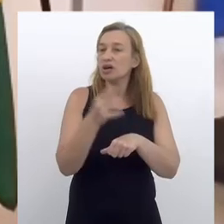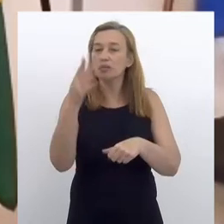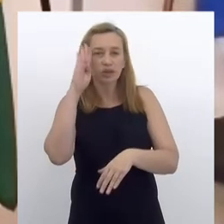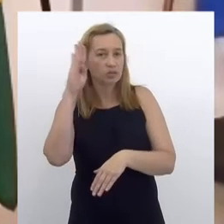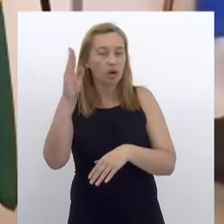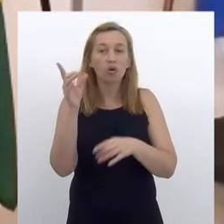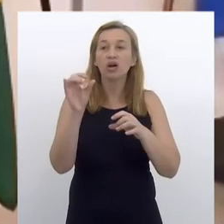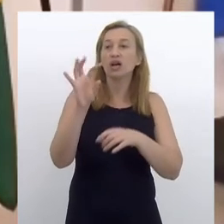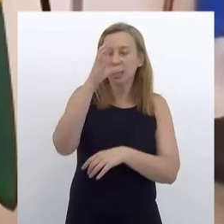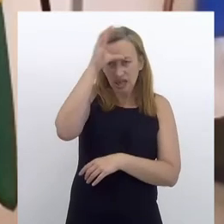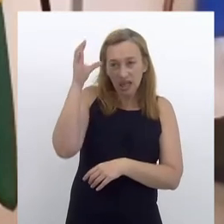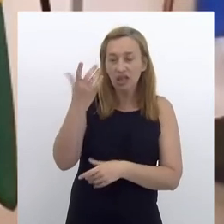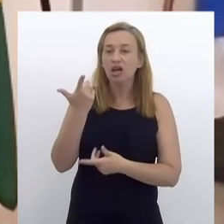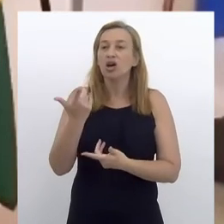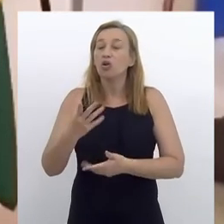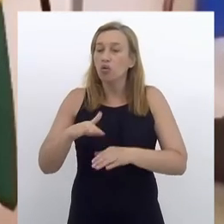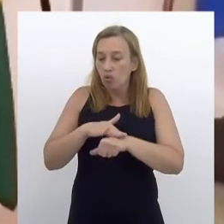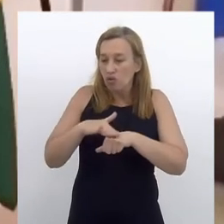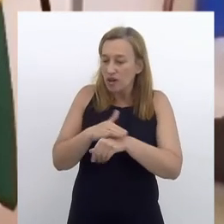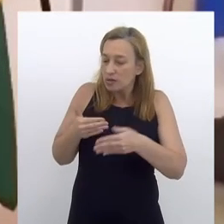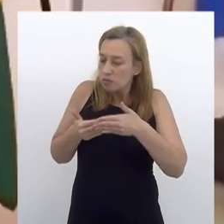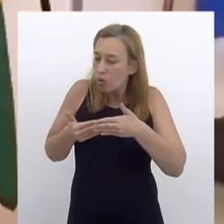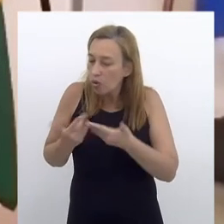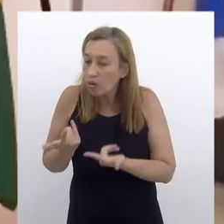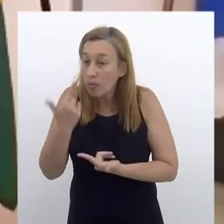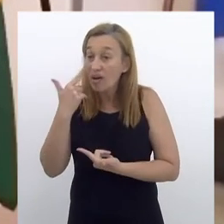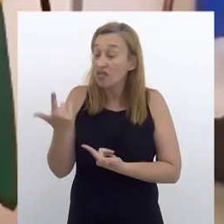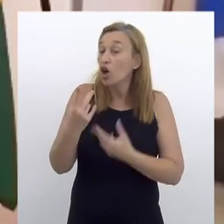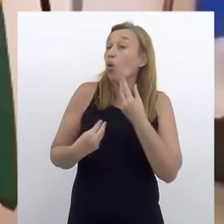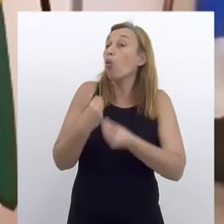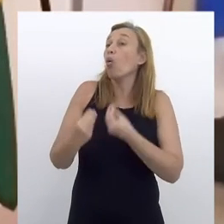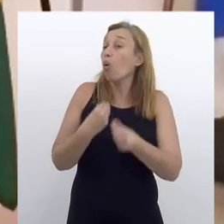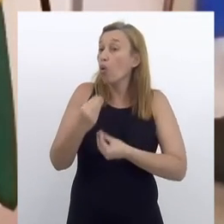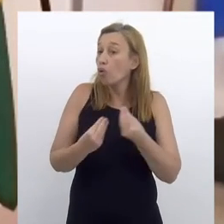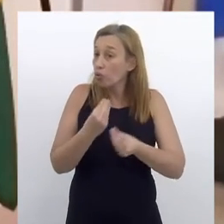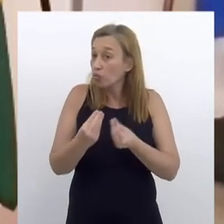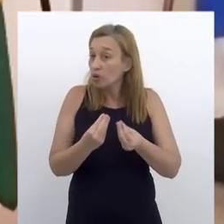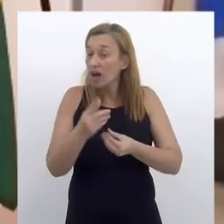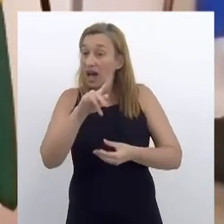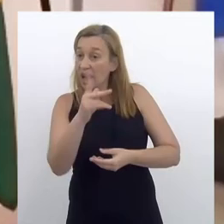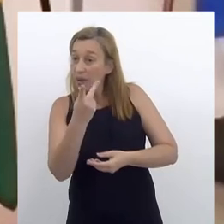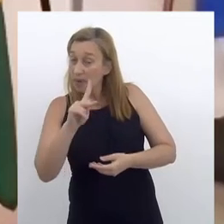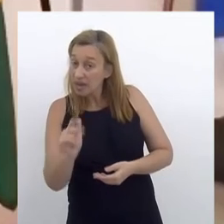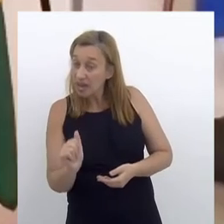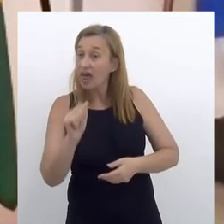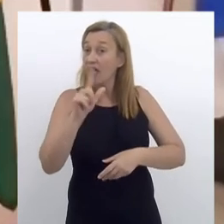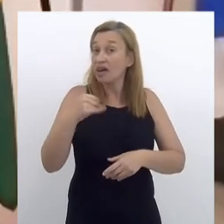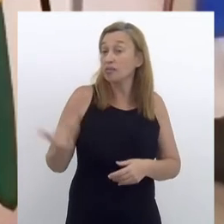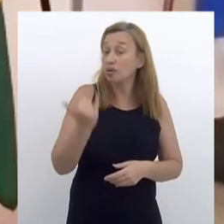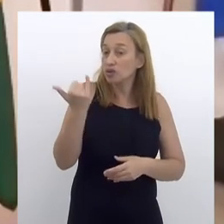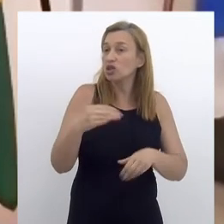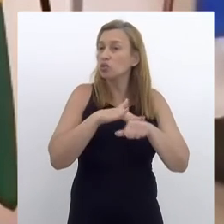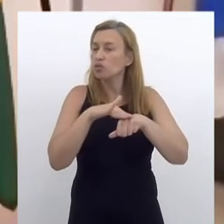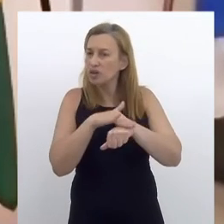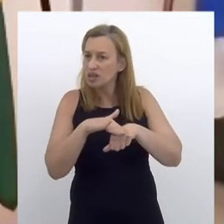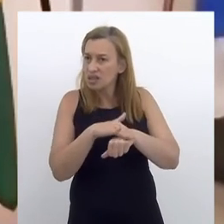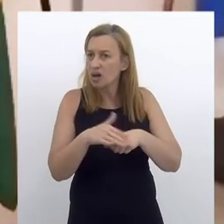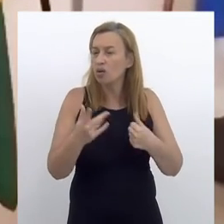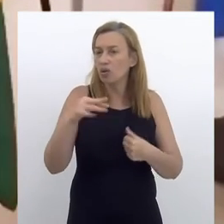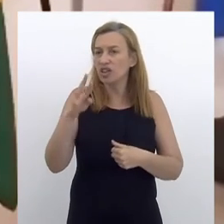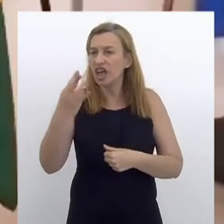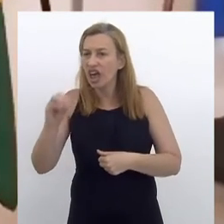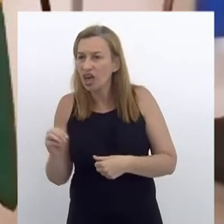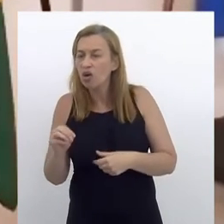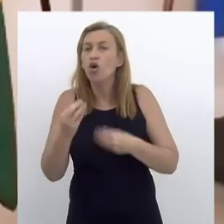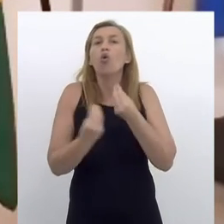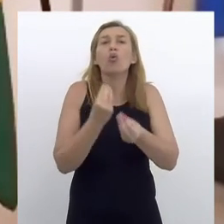projetos e conversar com os principais clientes, tem que ter uma conversa próxima, vale para ver como a HBI se torna viável,